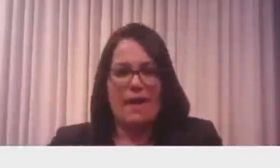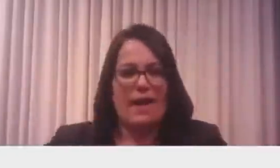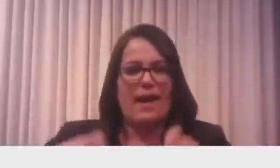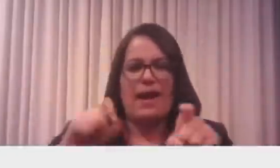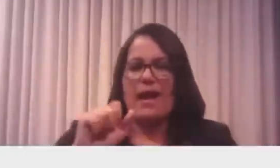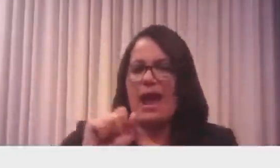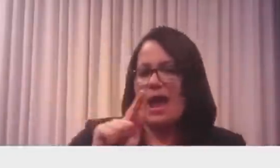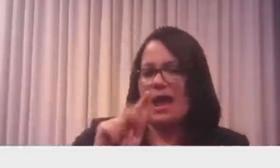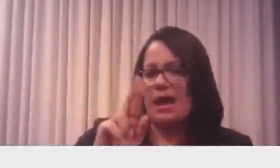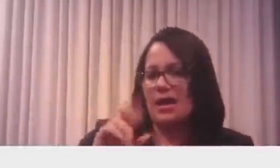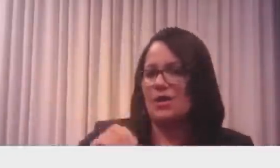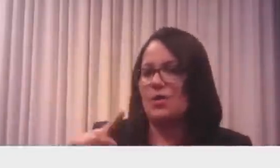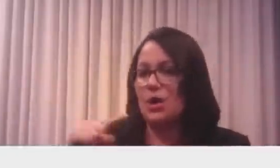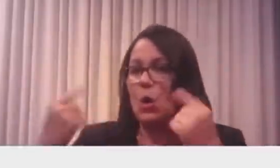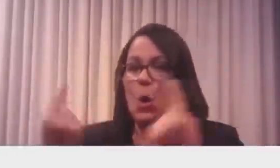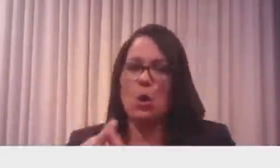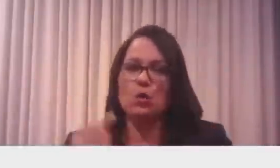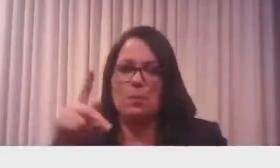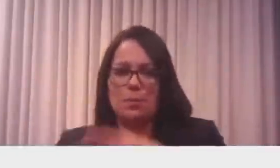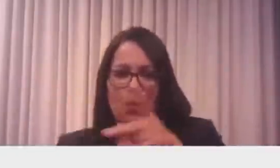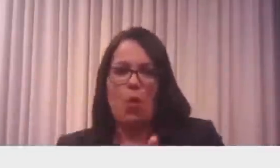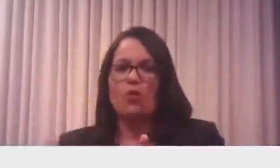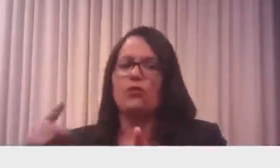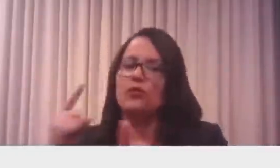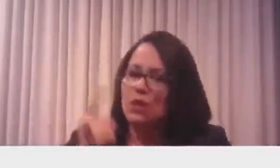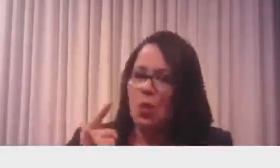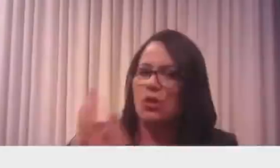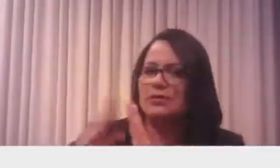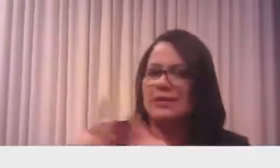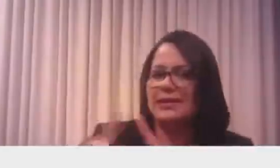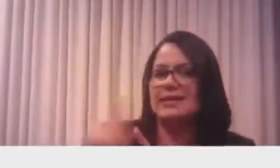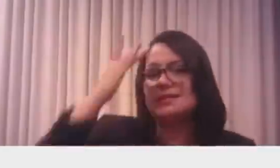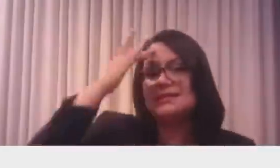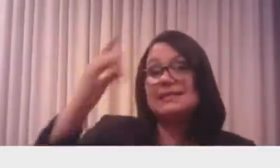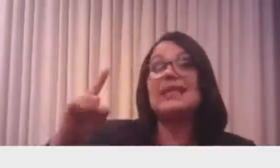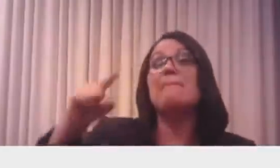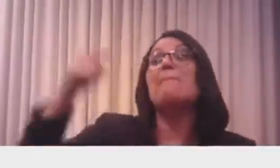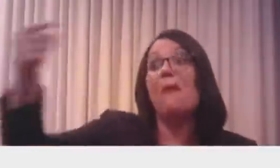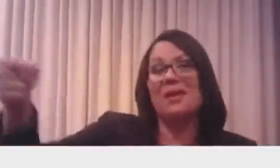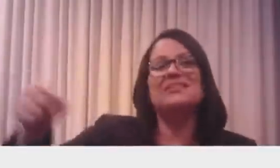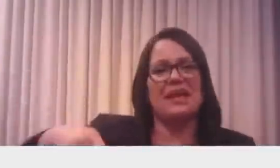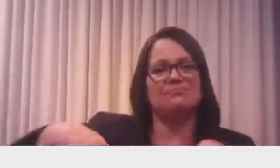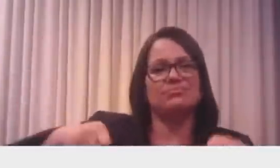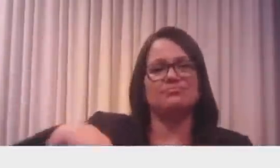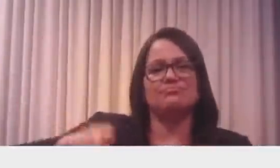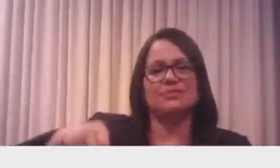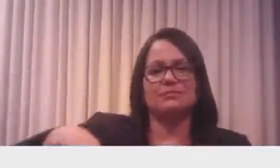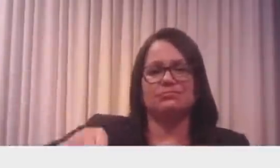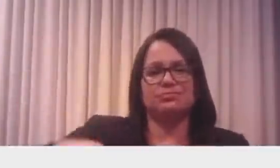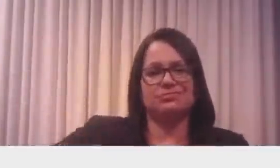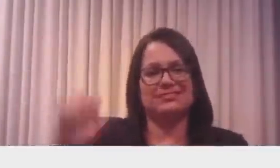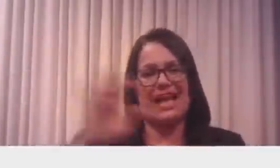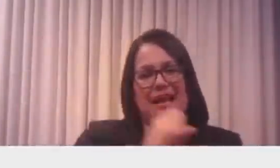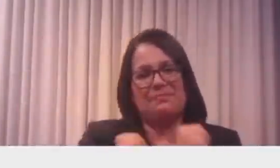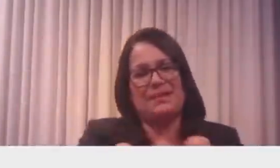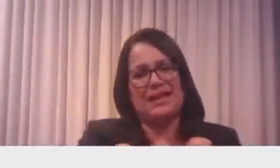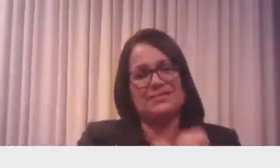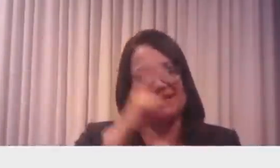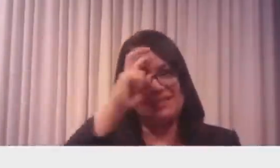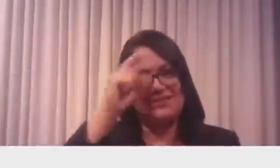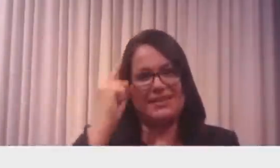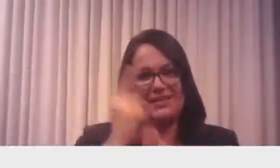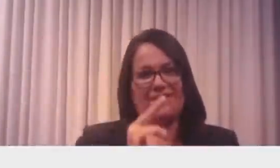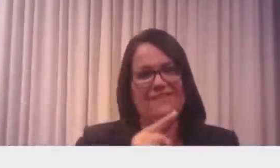povo. Muitas vezes tem encontros com religiosos também. E no dia seguinte, dá um passeio de moto ali para a gente dar uma relaxada. Um abraço a todo mundo, até quinta-feira que